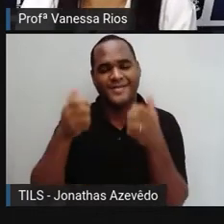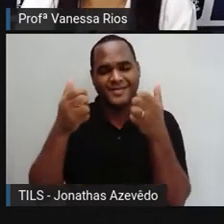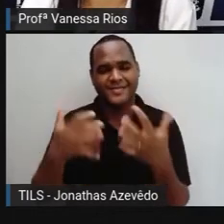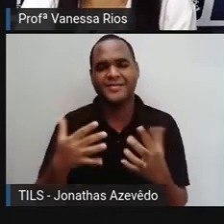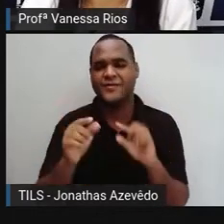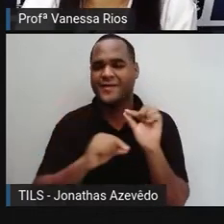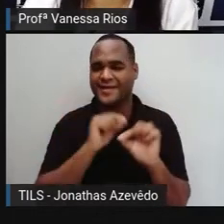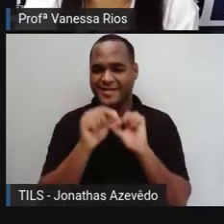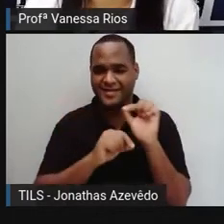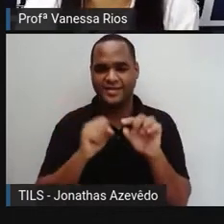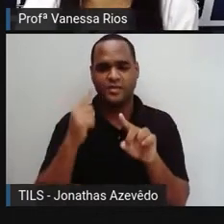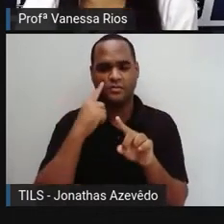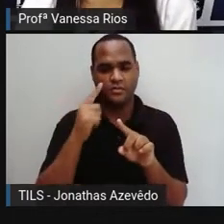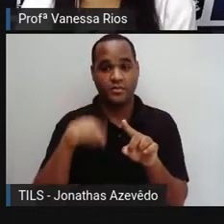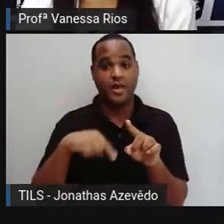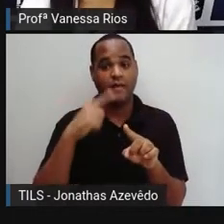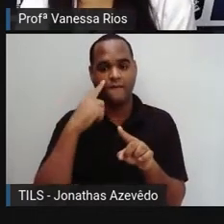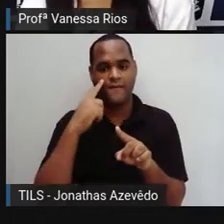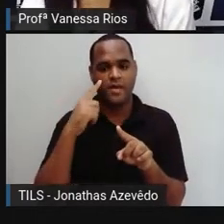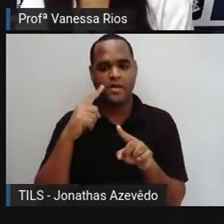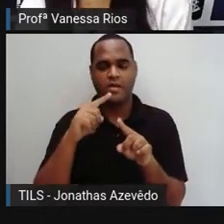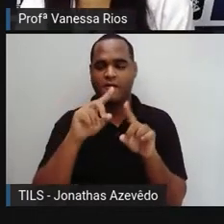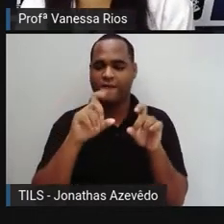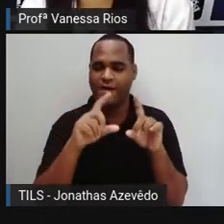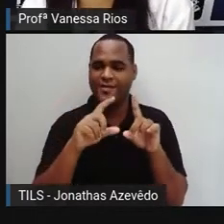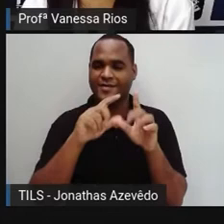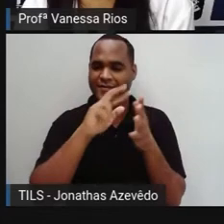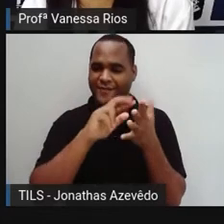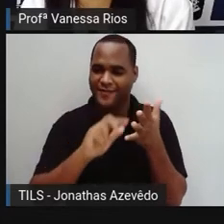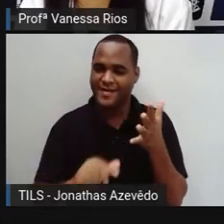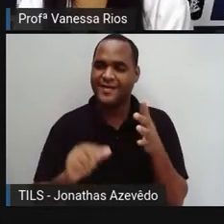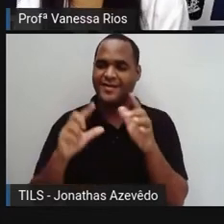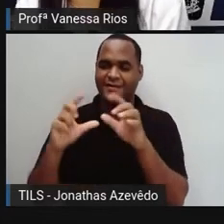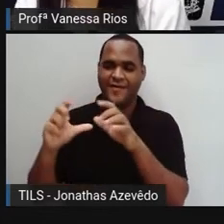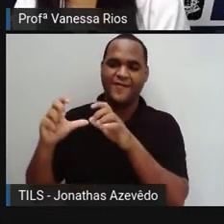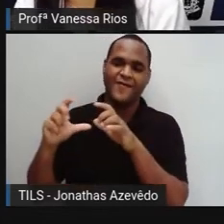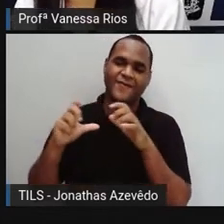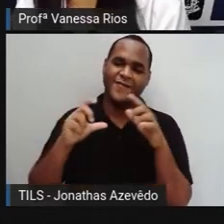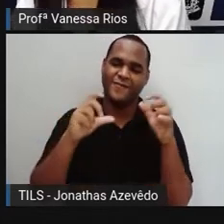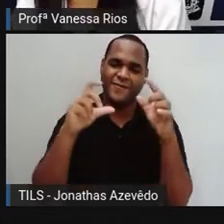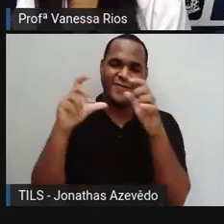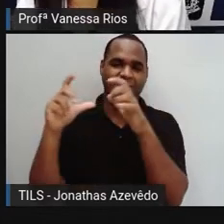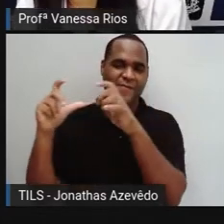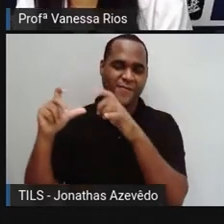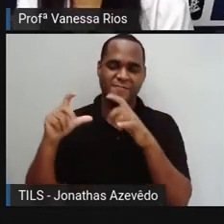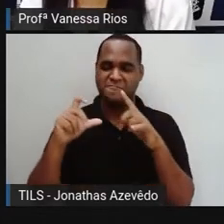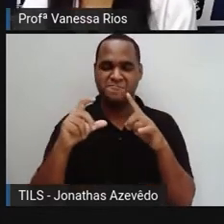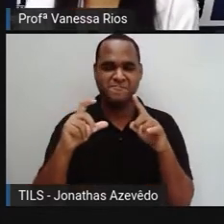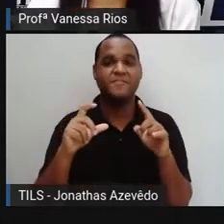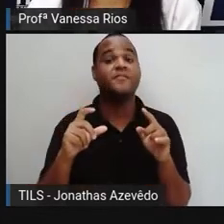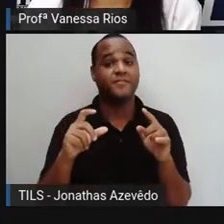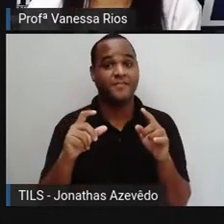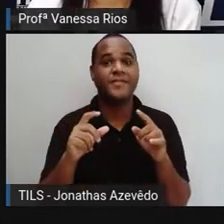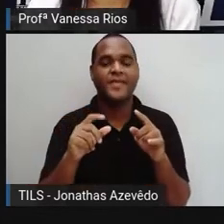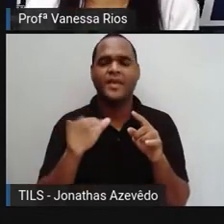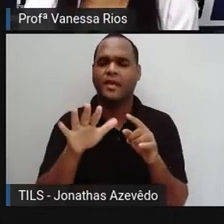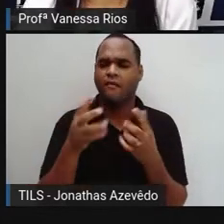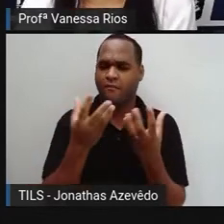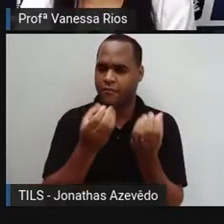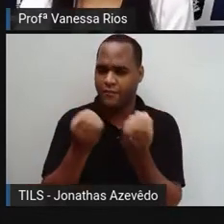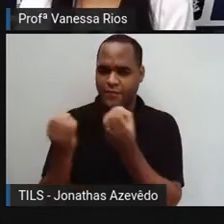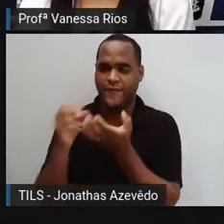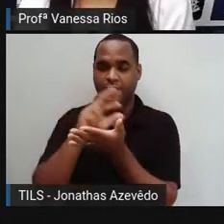alvo dos registros através das fotografias. E aí, muitas vezes,